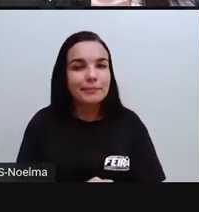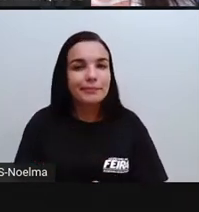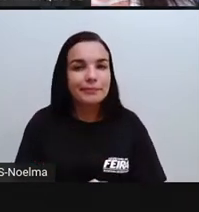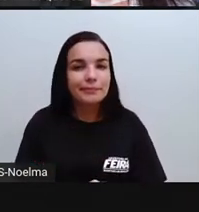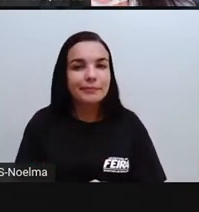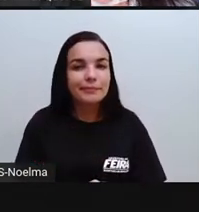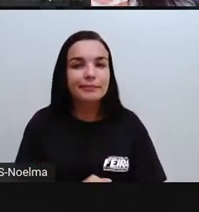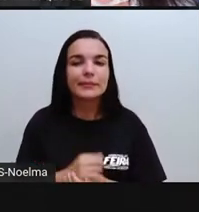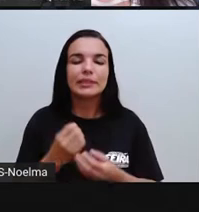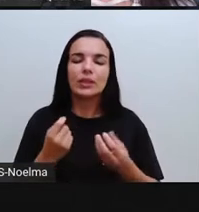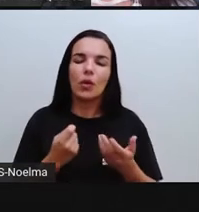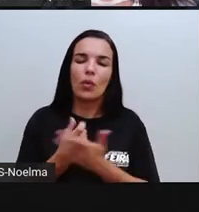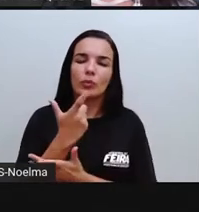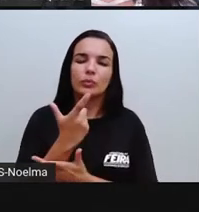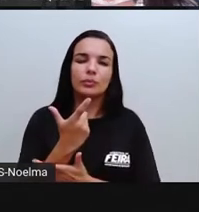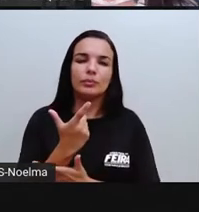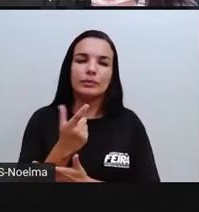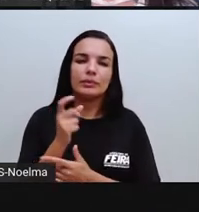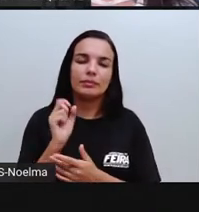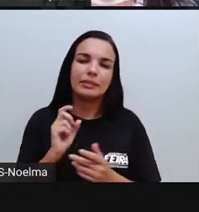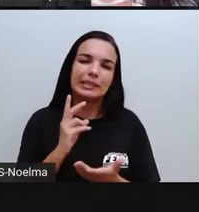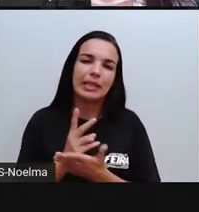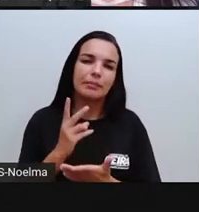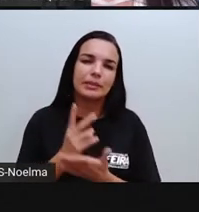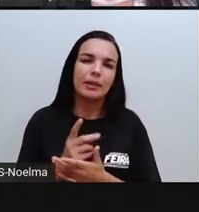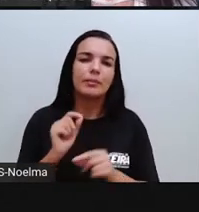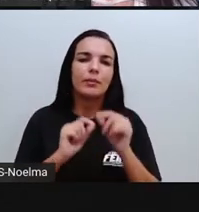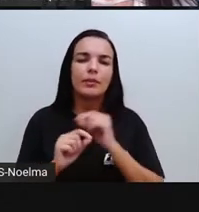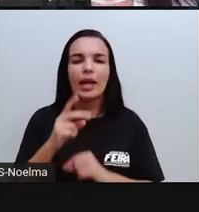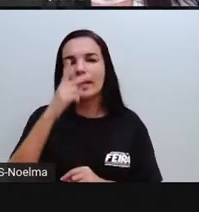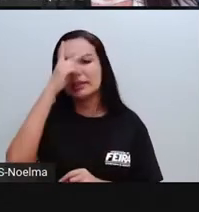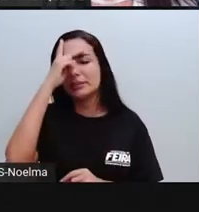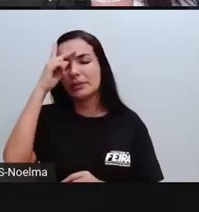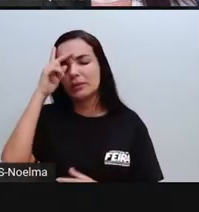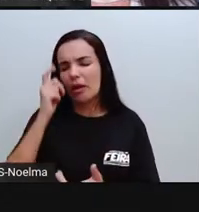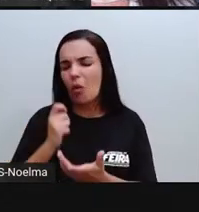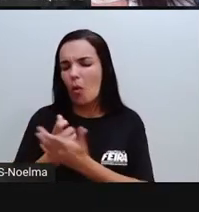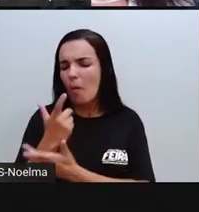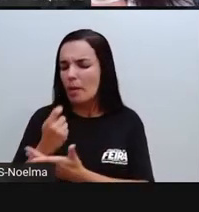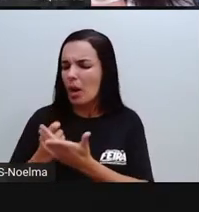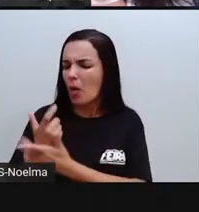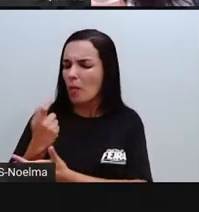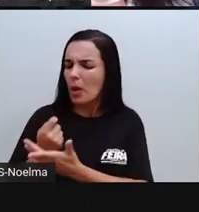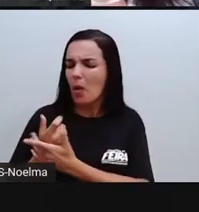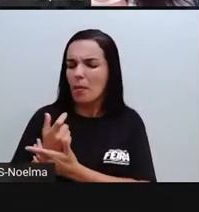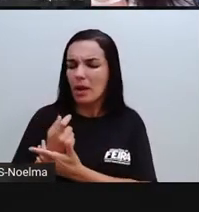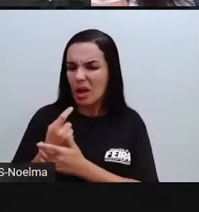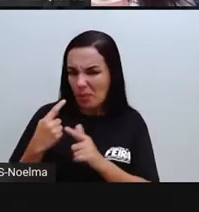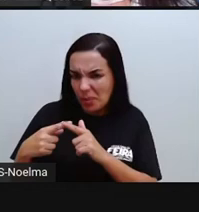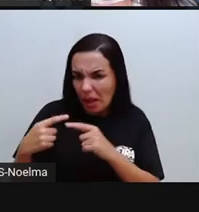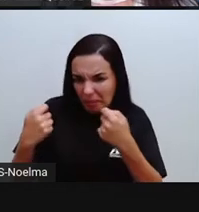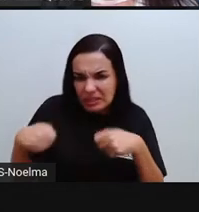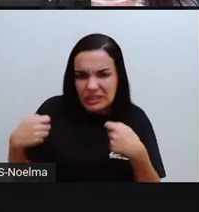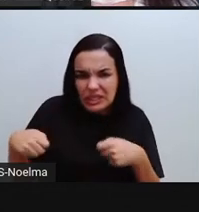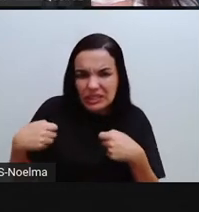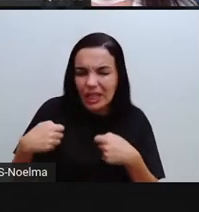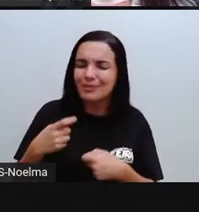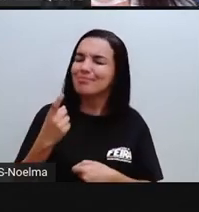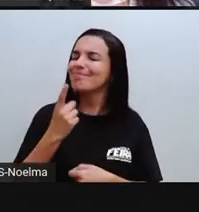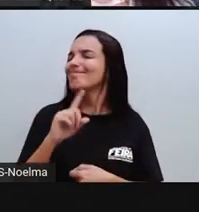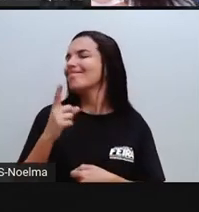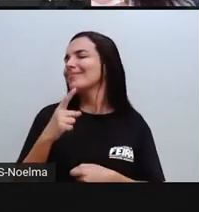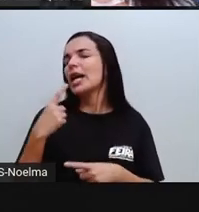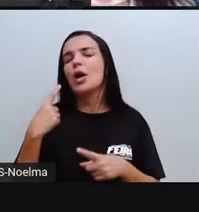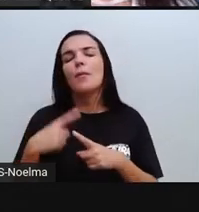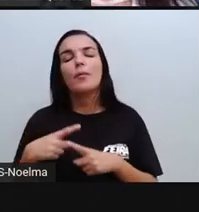é essa? O consumismo, né? Onde as pessoas, elas compram, não por necessidade, mas elas acabam